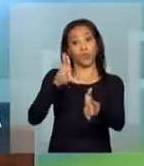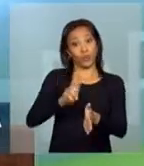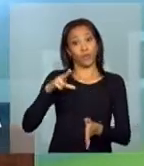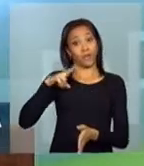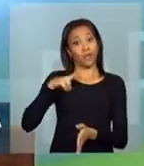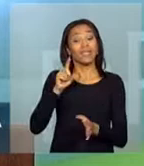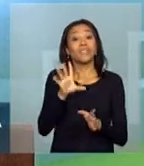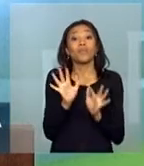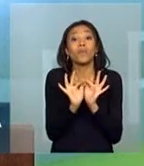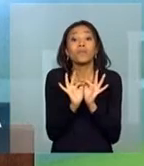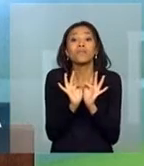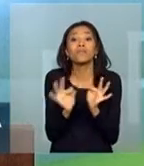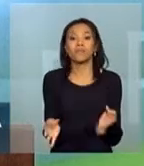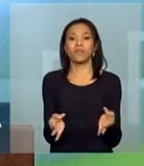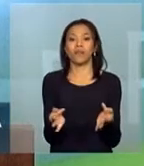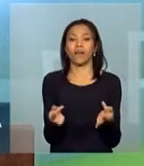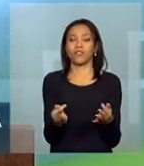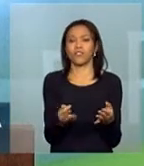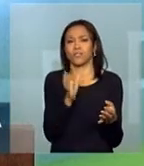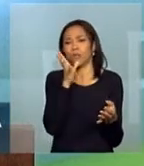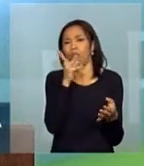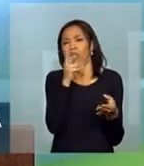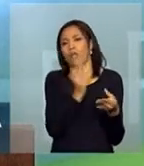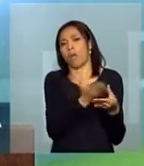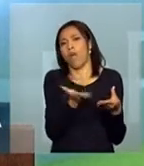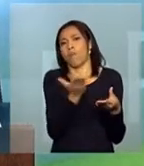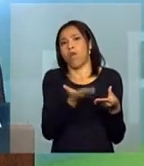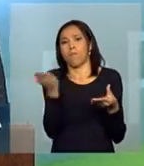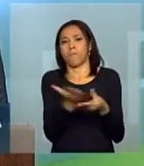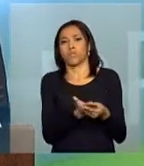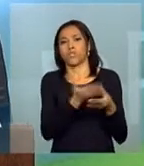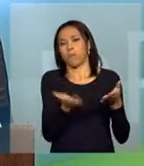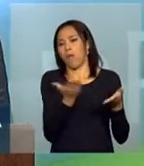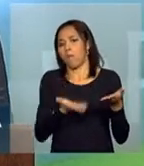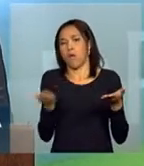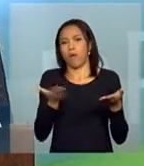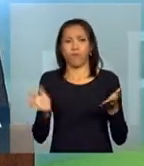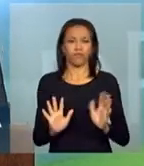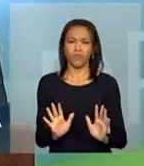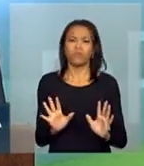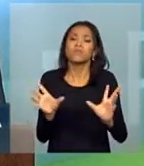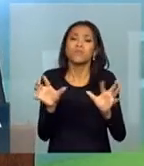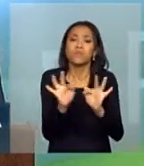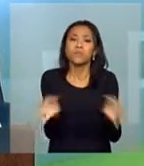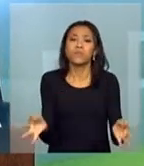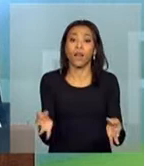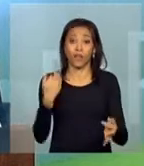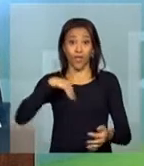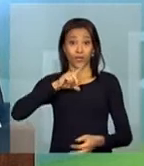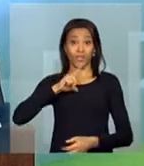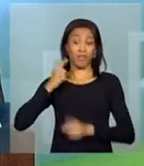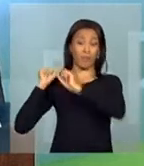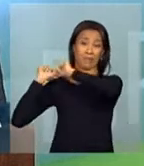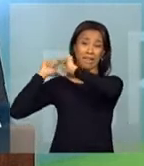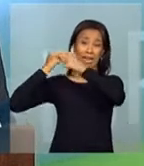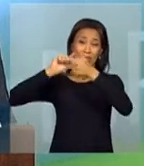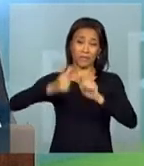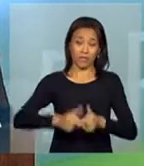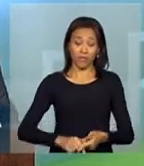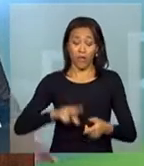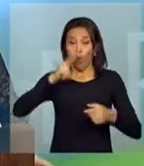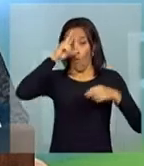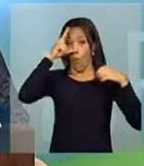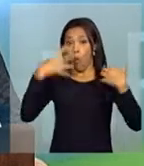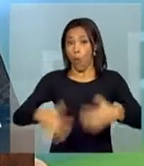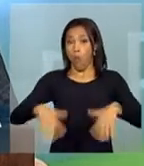simplificação de processo. Nós temos uma tradição muito forte, burocrática, no país,